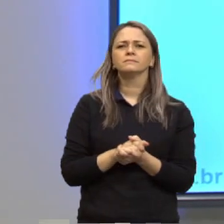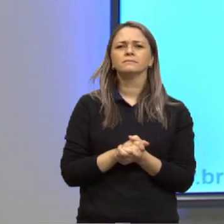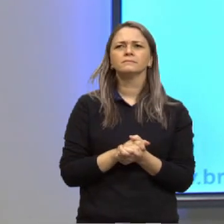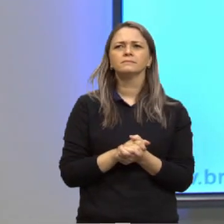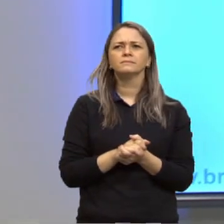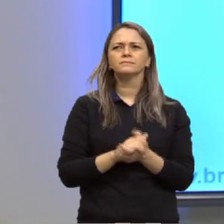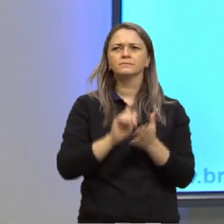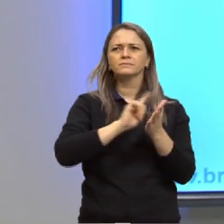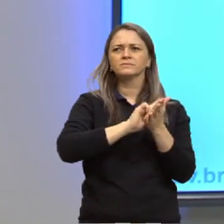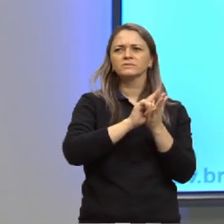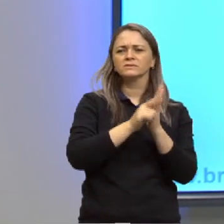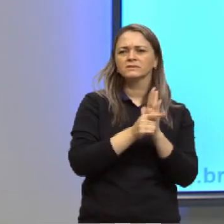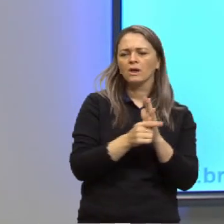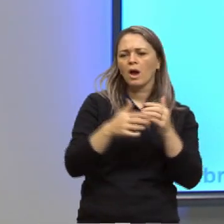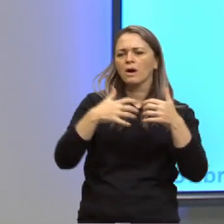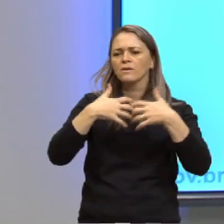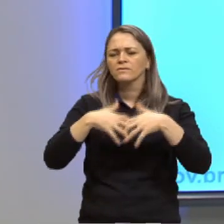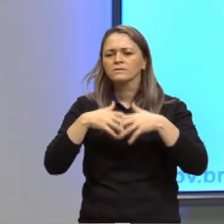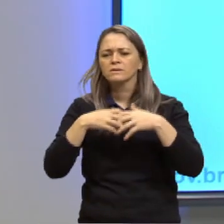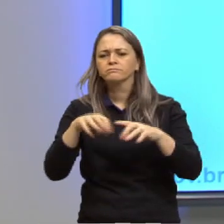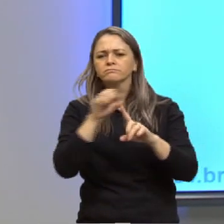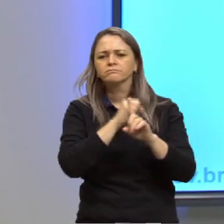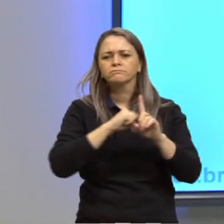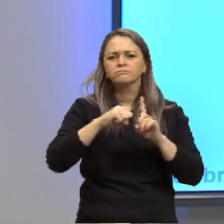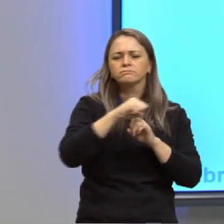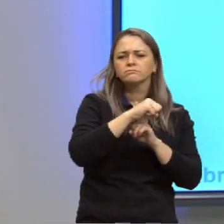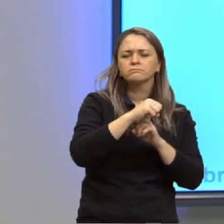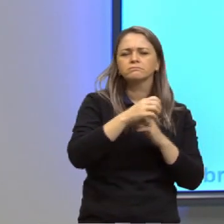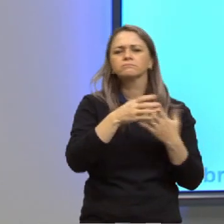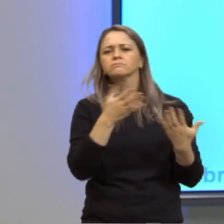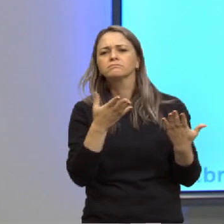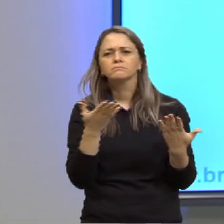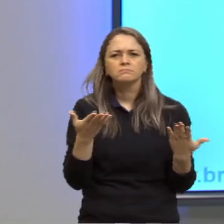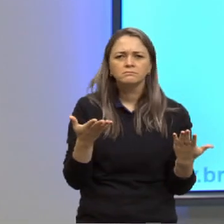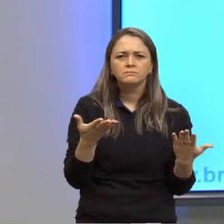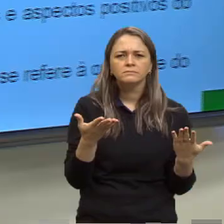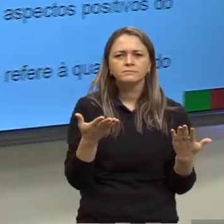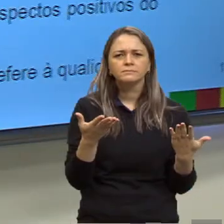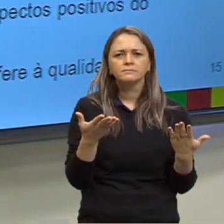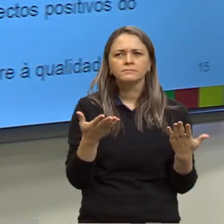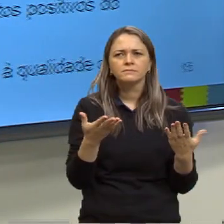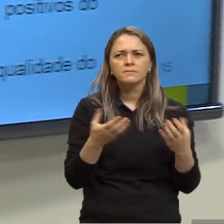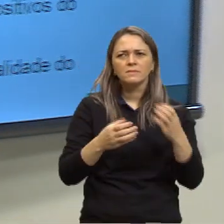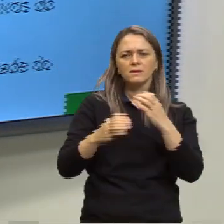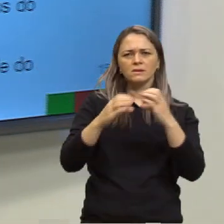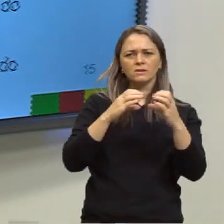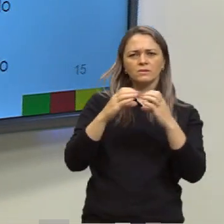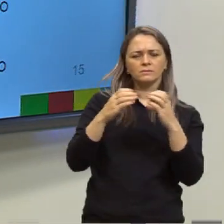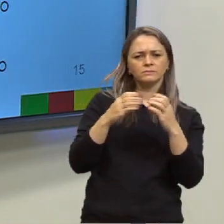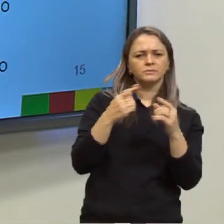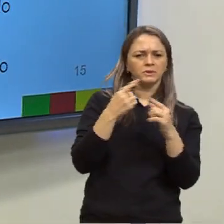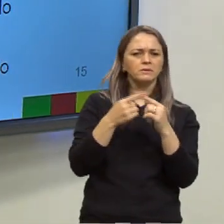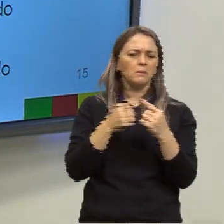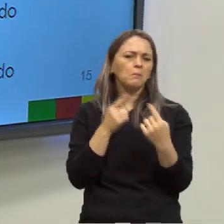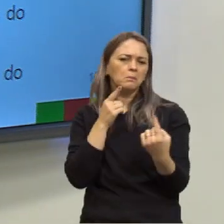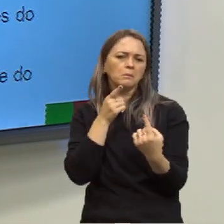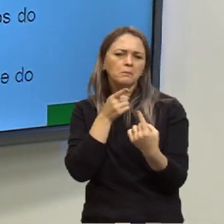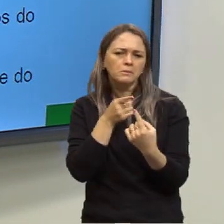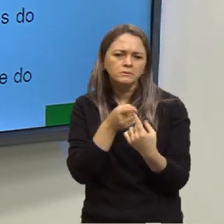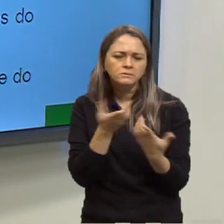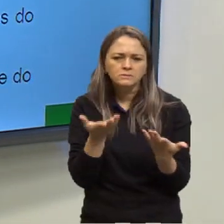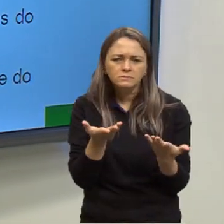O gênero tem uma função social, tá? A gente só se comunica com alguma finalidade, tá? A